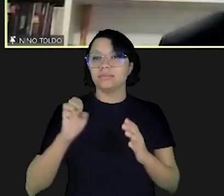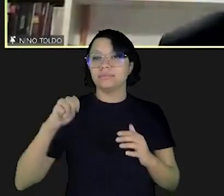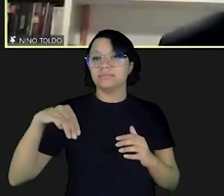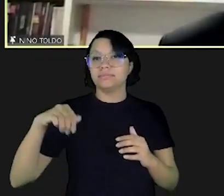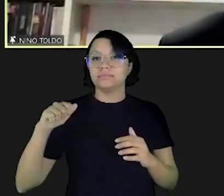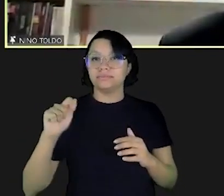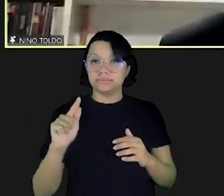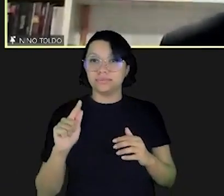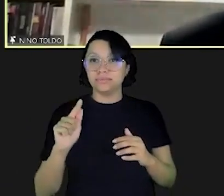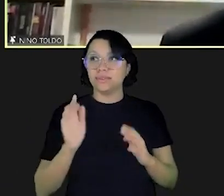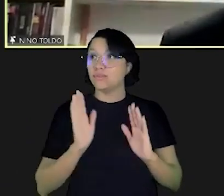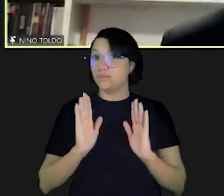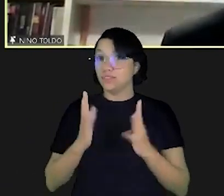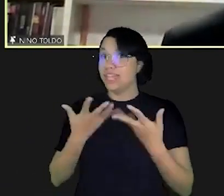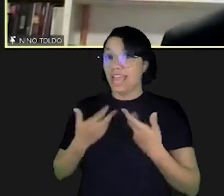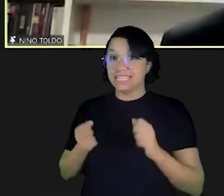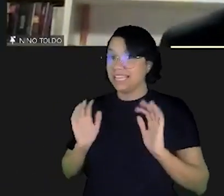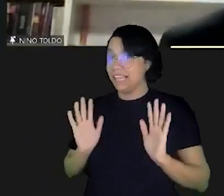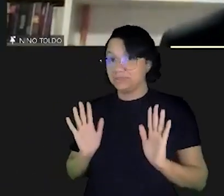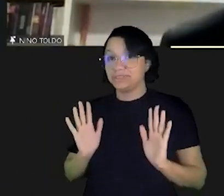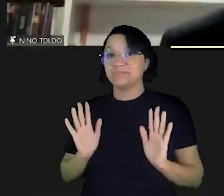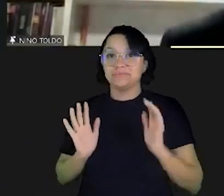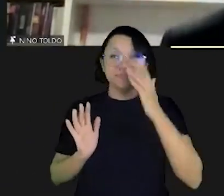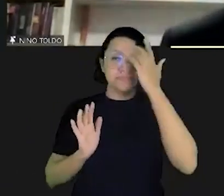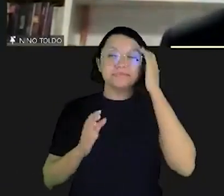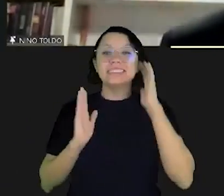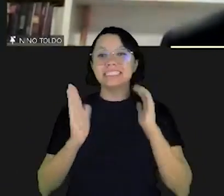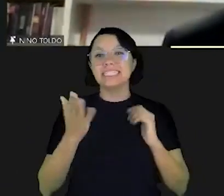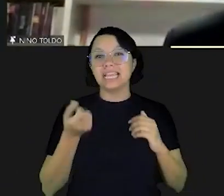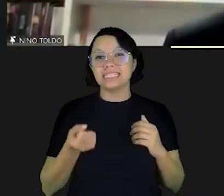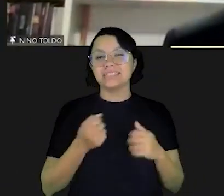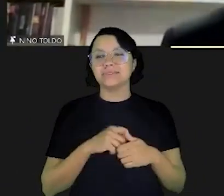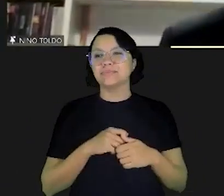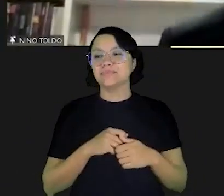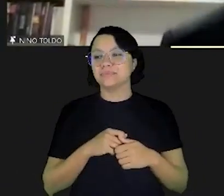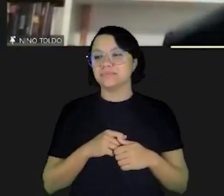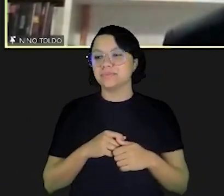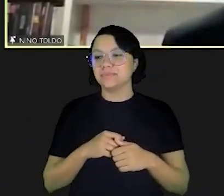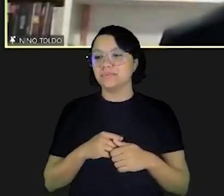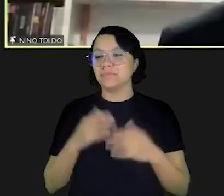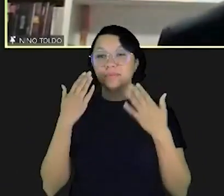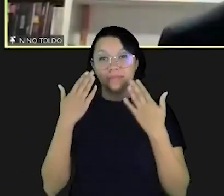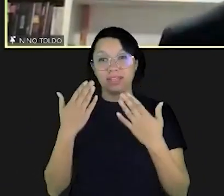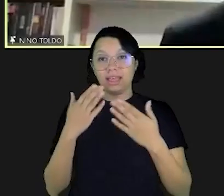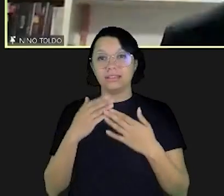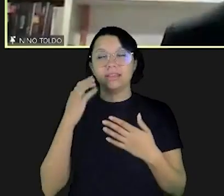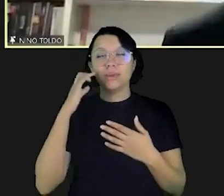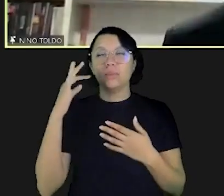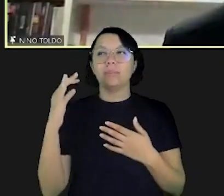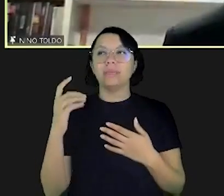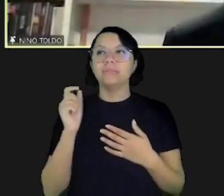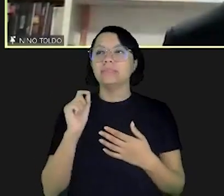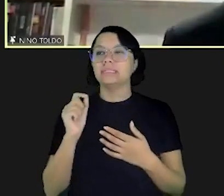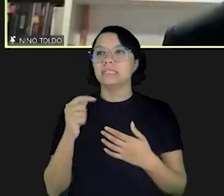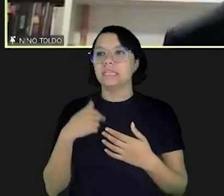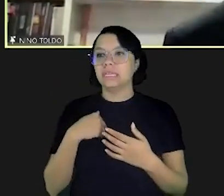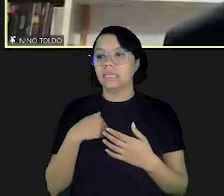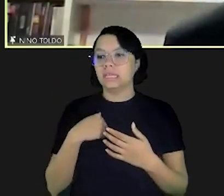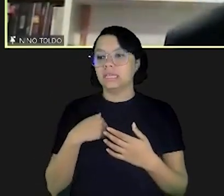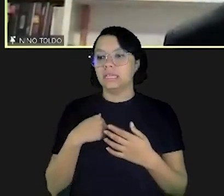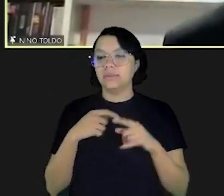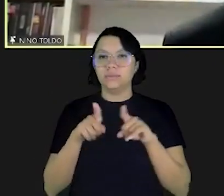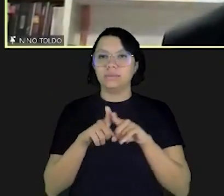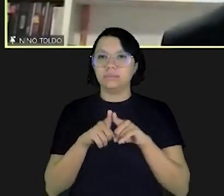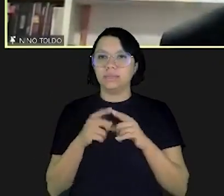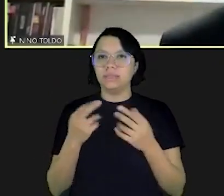EMAG previamente aceitas já muito obrigado e porque penso que eu também